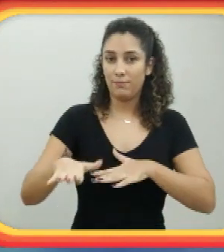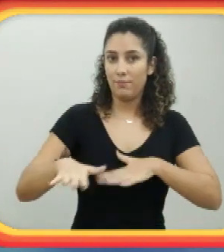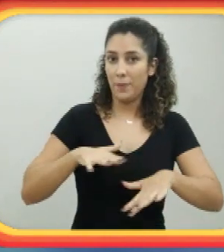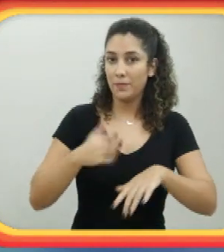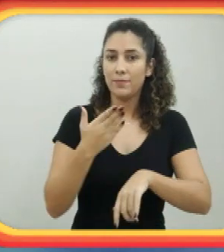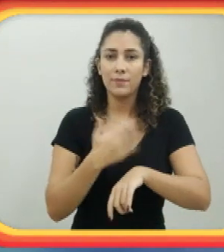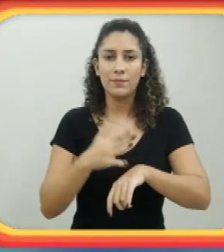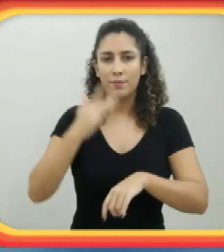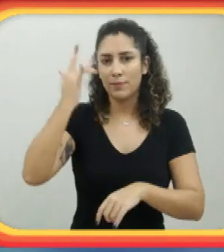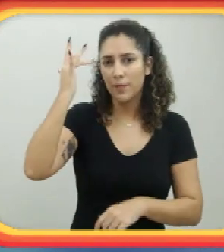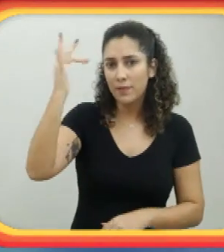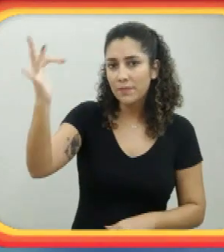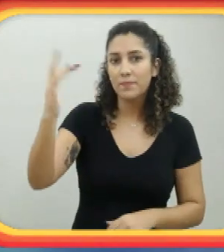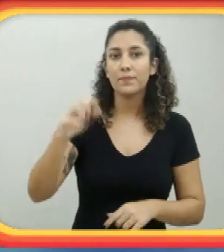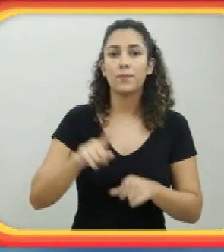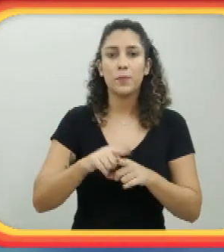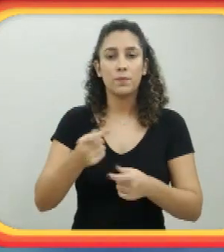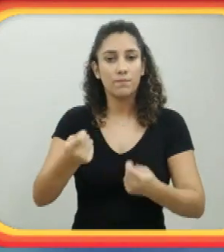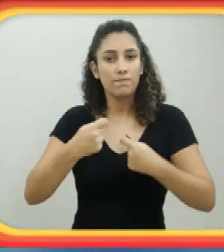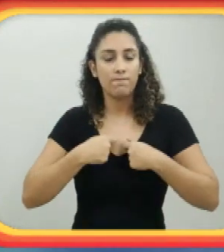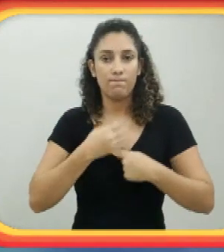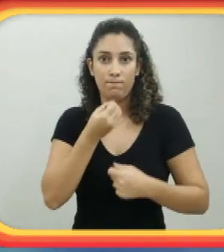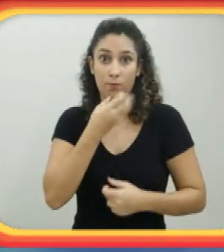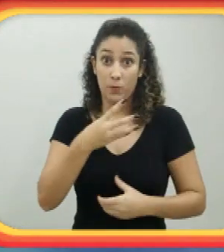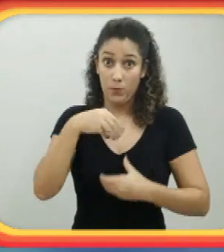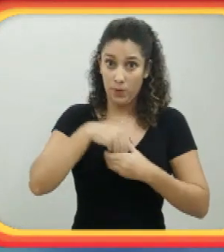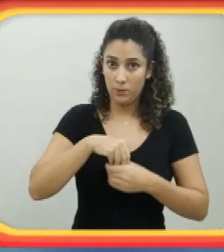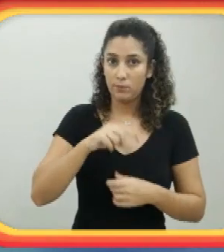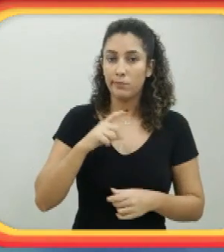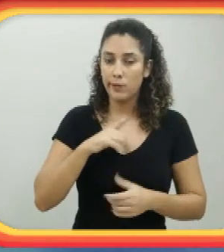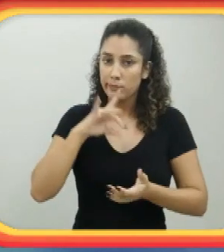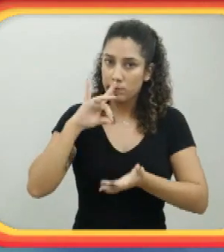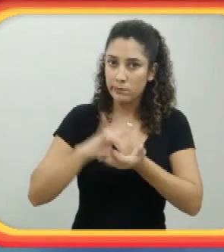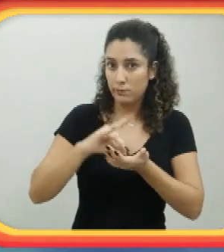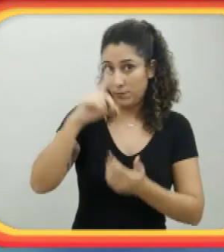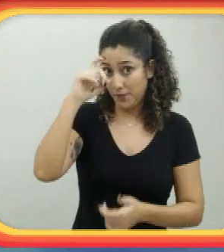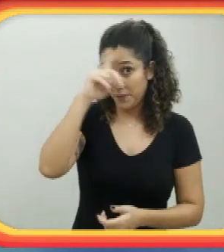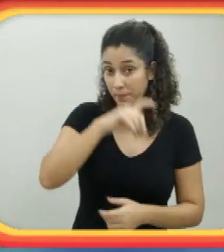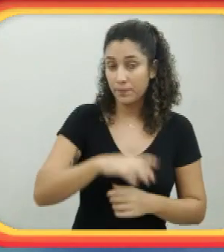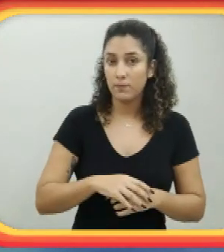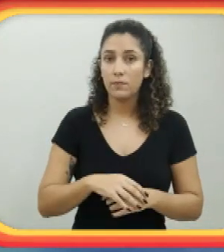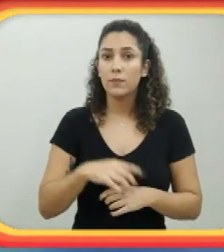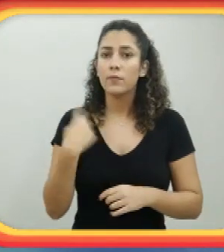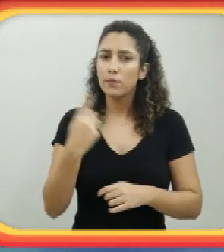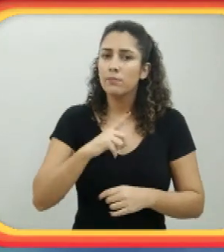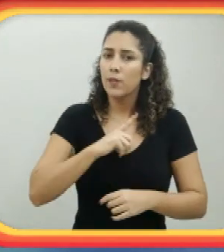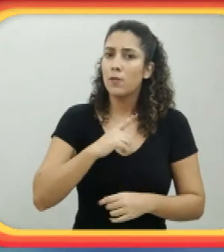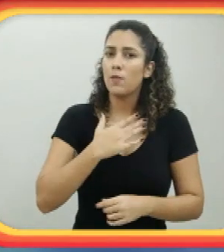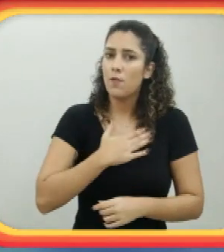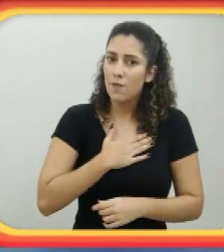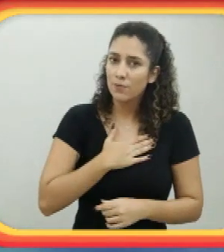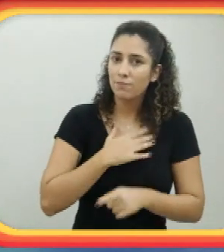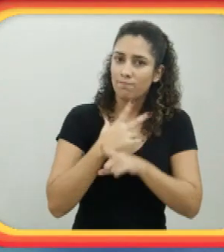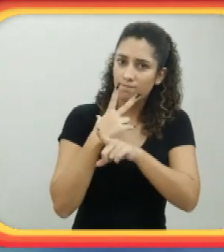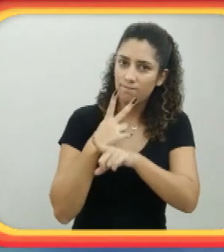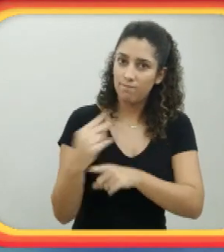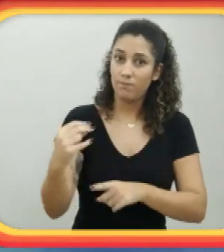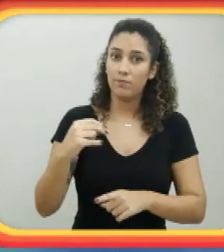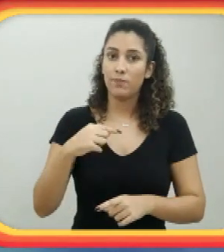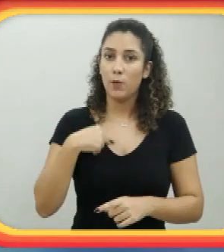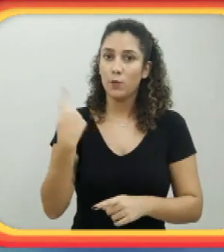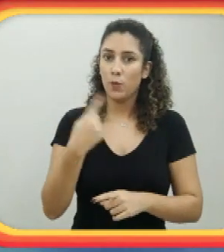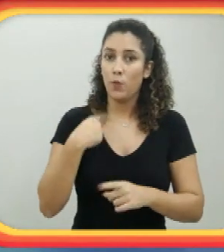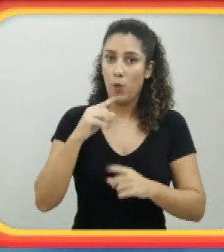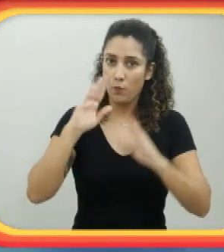a preparação, o treinamento diário, se abdicar de muitas coisas dentro da vida, isso é a real